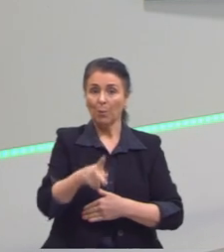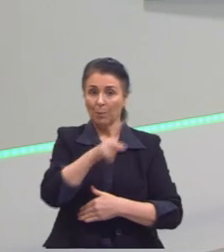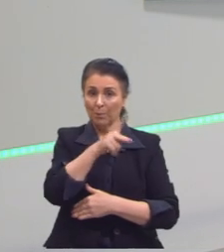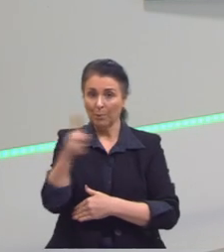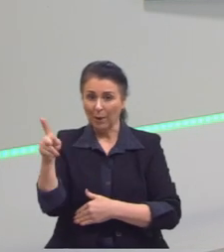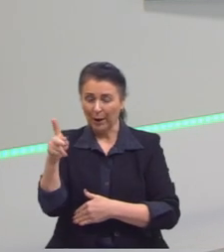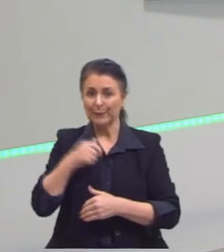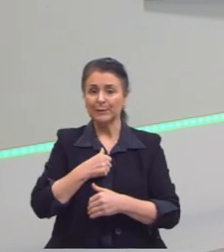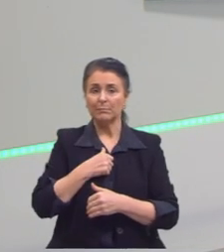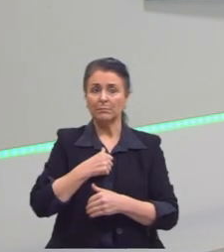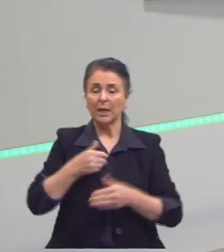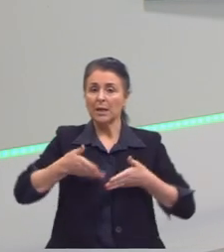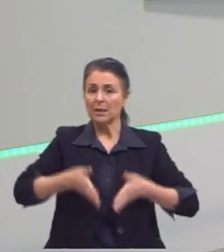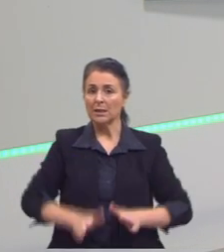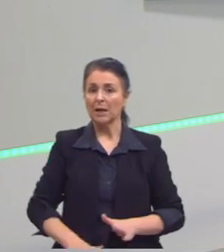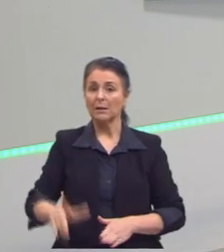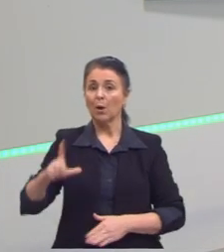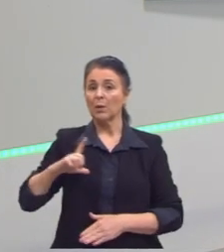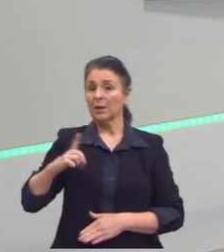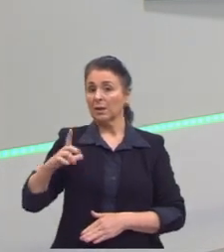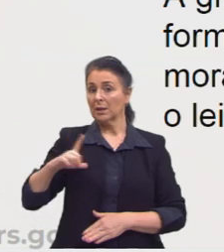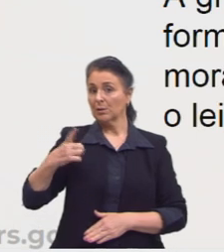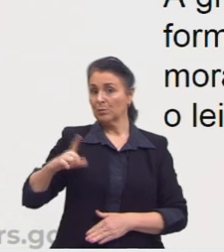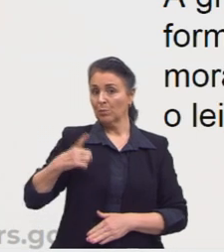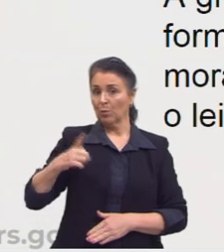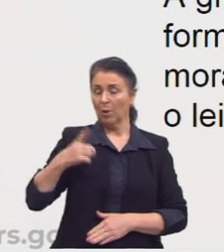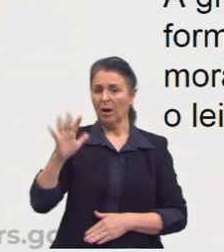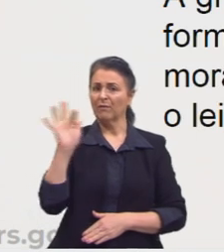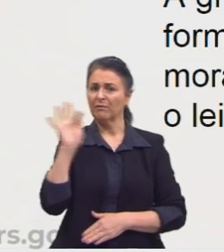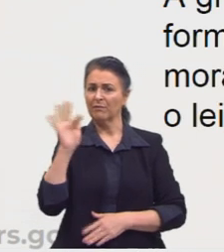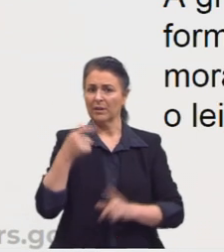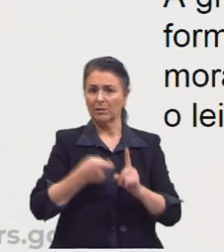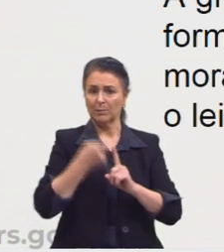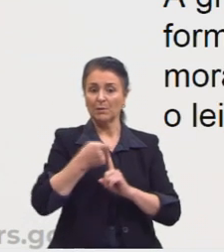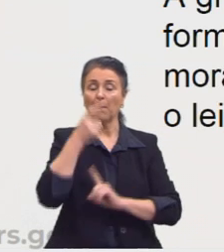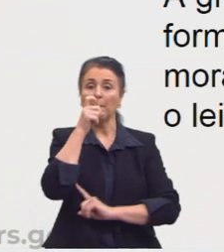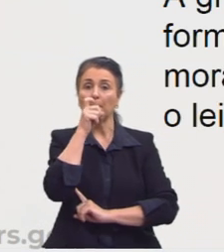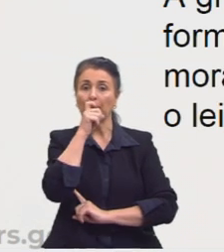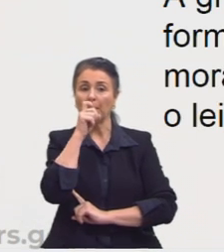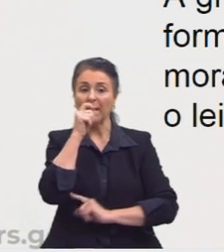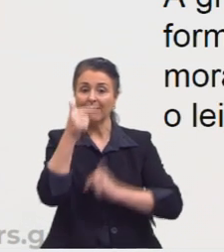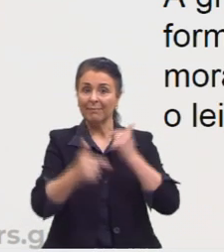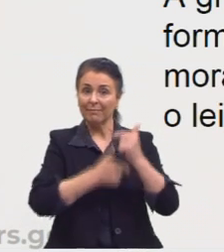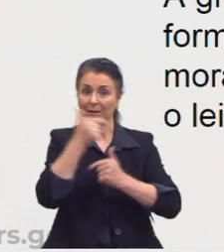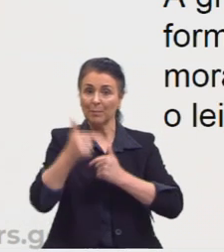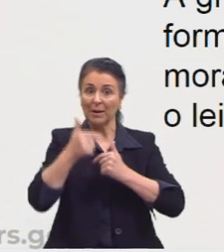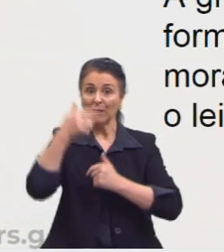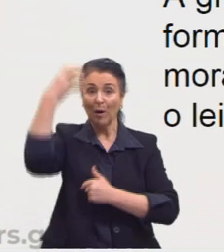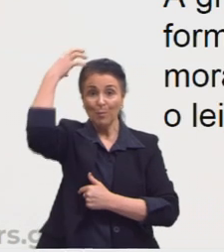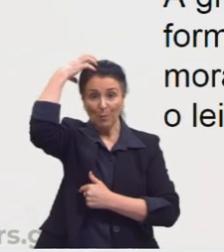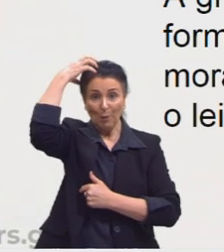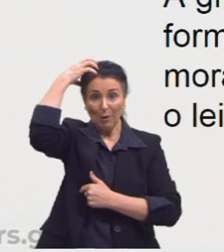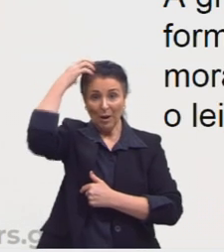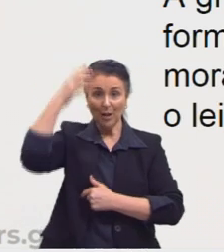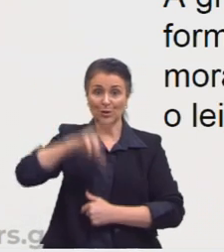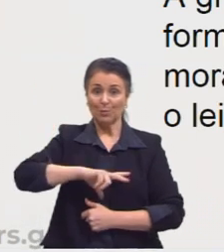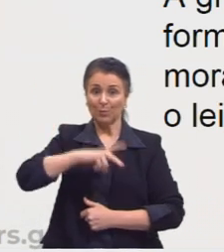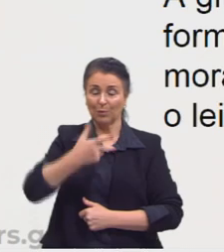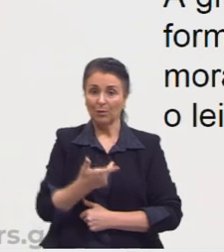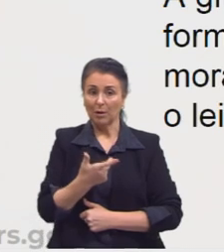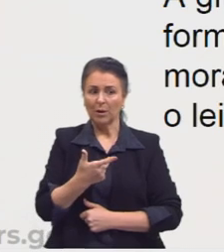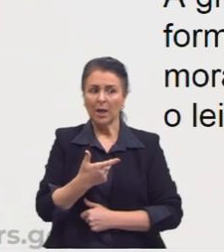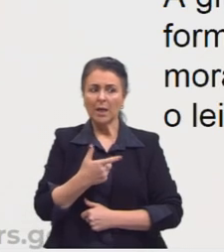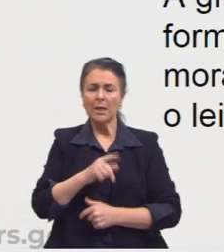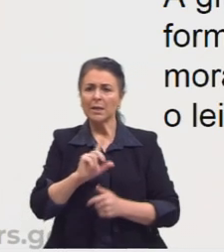ele nasceu em Lisboa, em fevereiro. Seu pai era funcionário da coroa portuguesa. E ele foi direcionado para